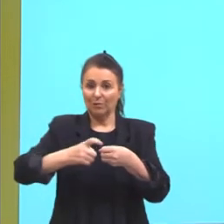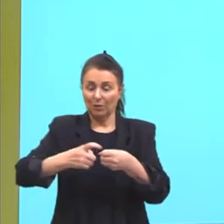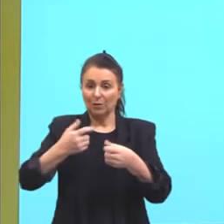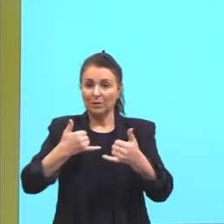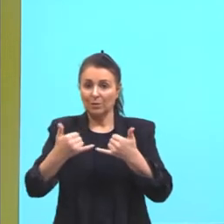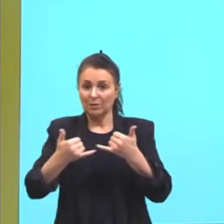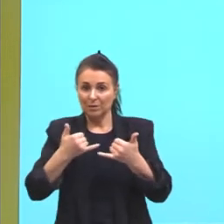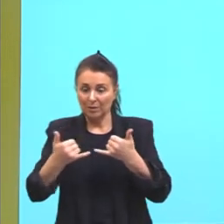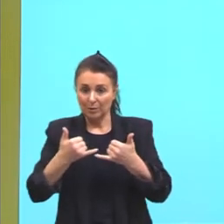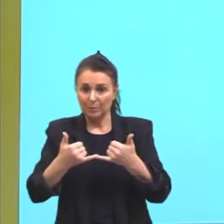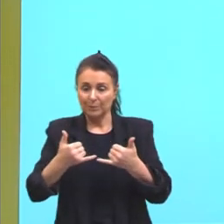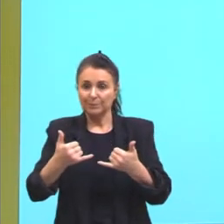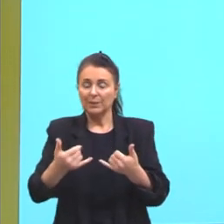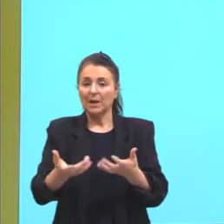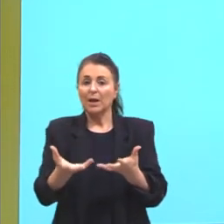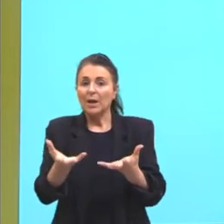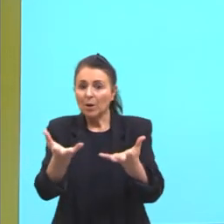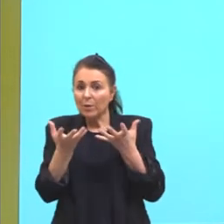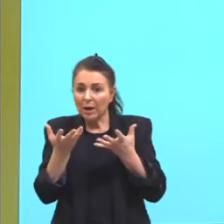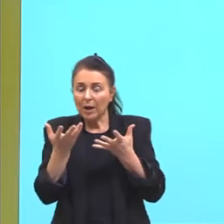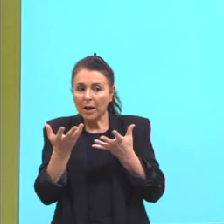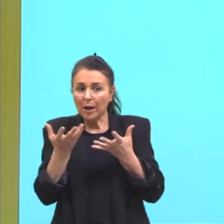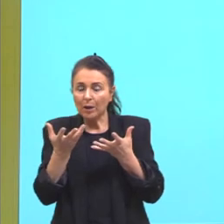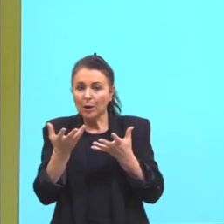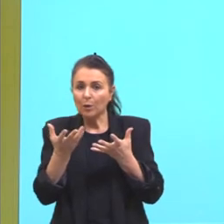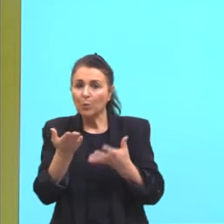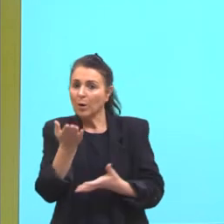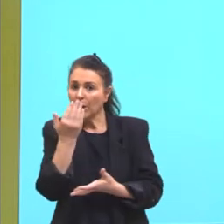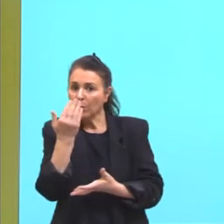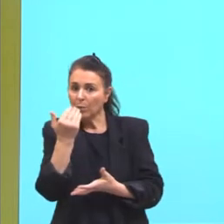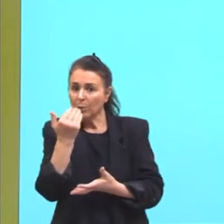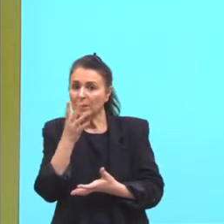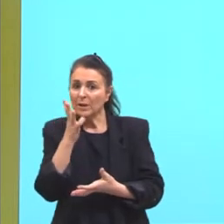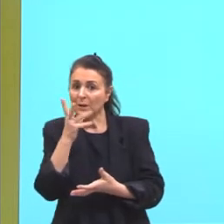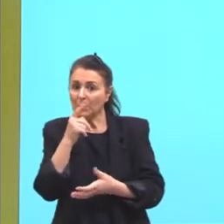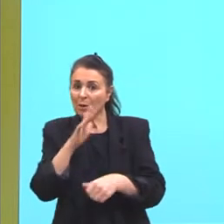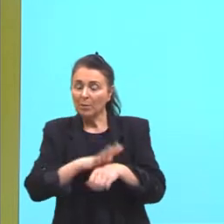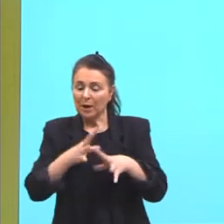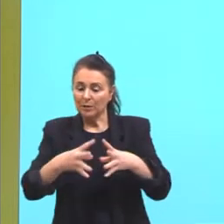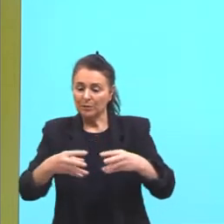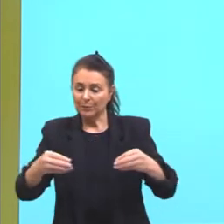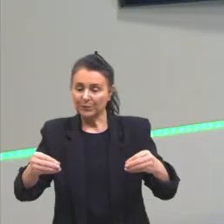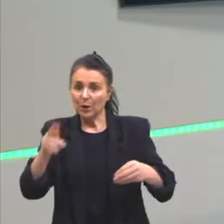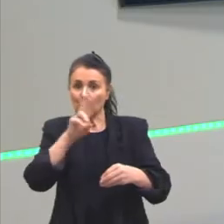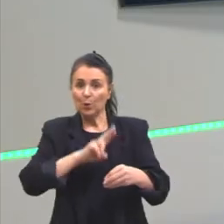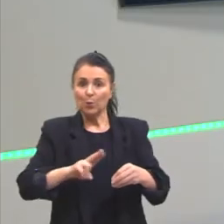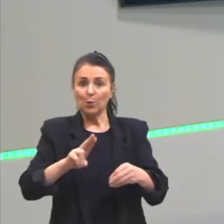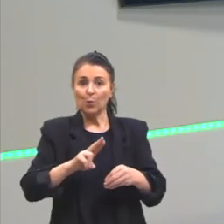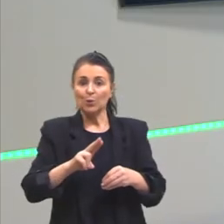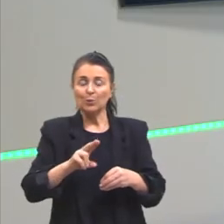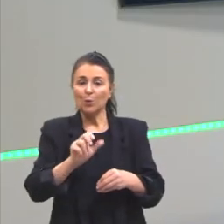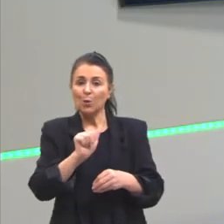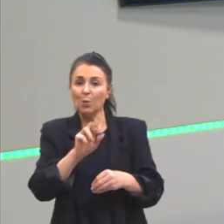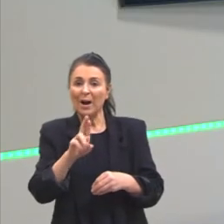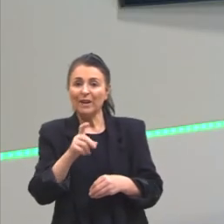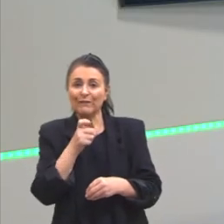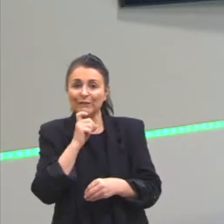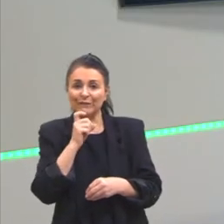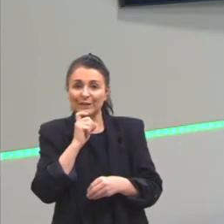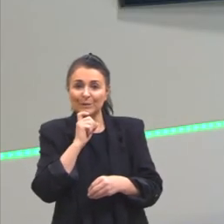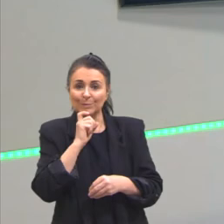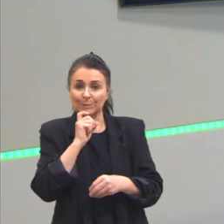se eu estou, quero conservar os meus alimentos, se eu estou utilizando refrigeração, eu mudei a